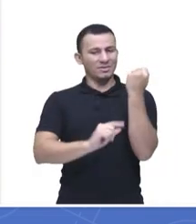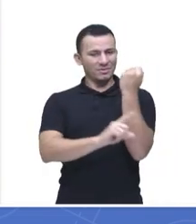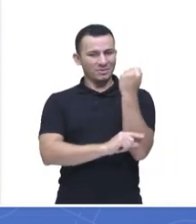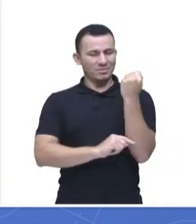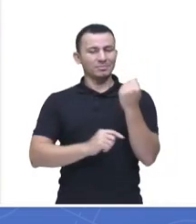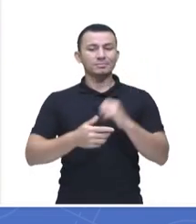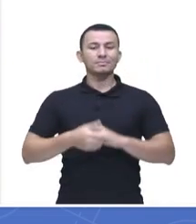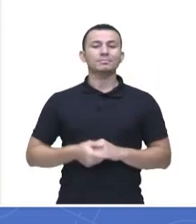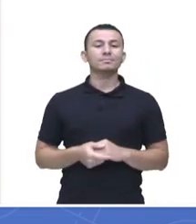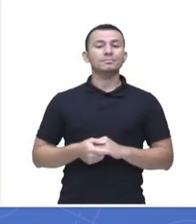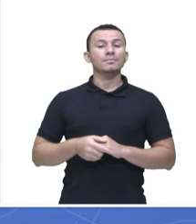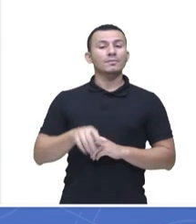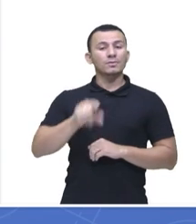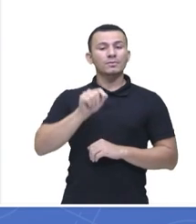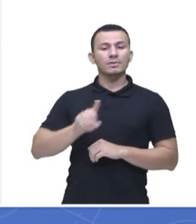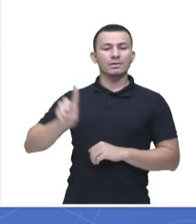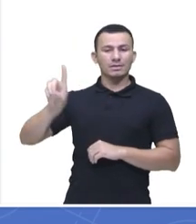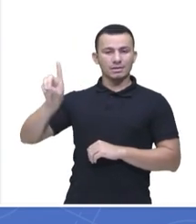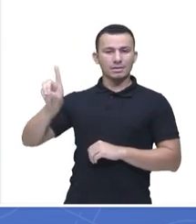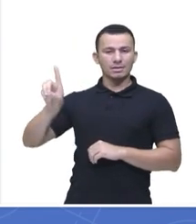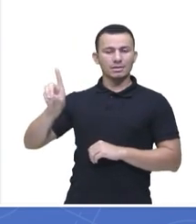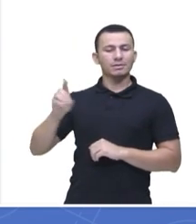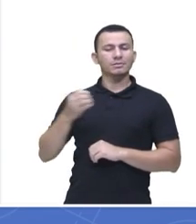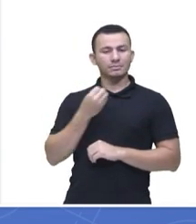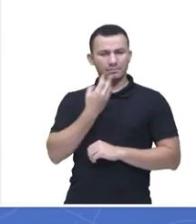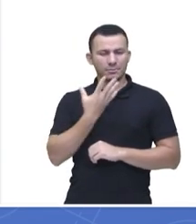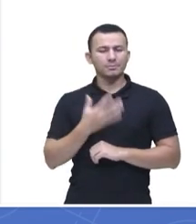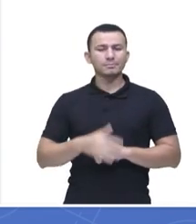colocou a letra D. Muito bem, Asmin.